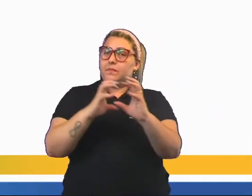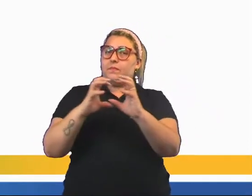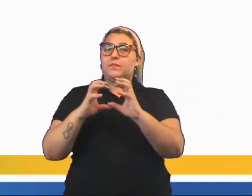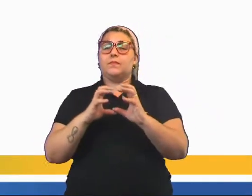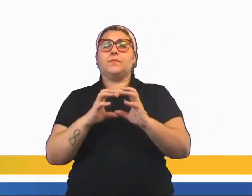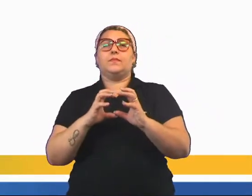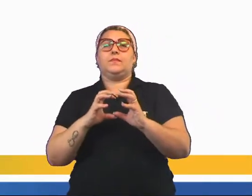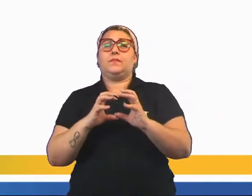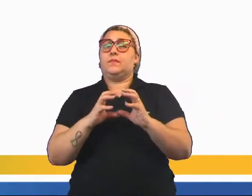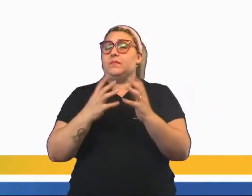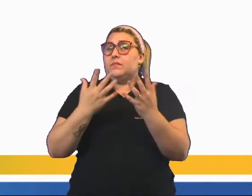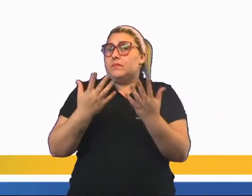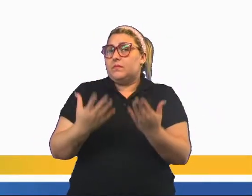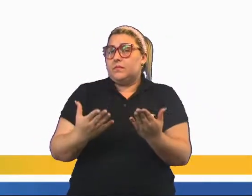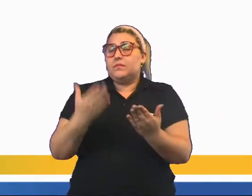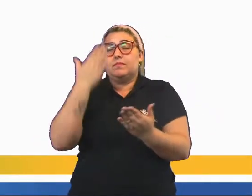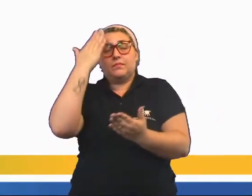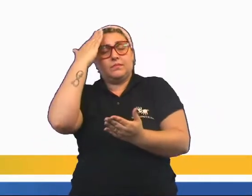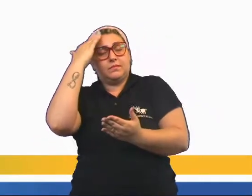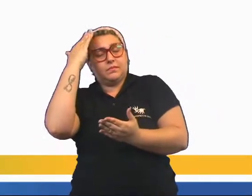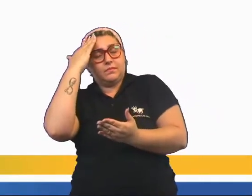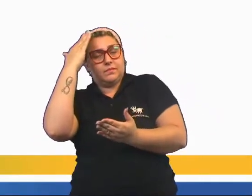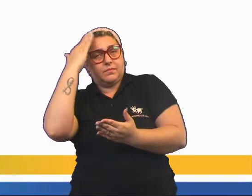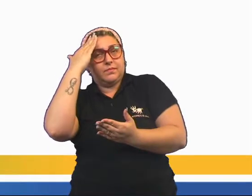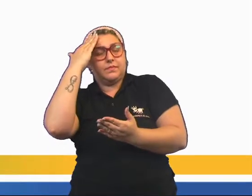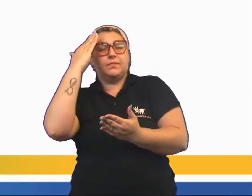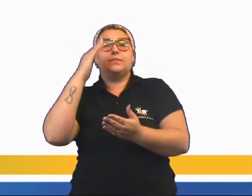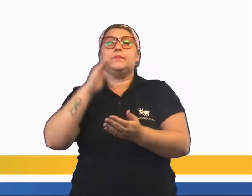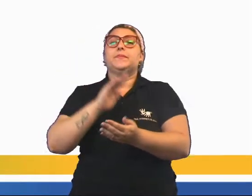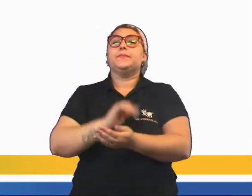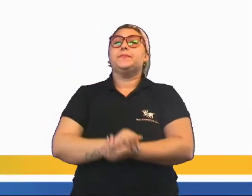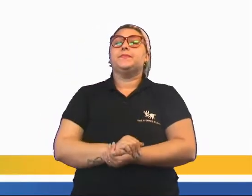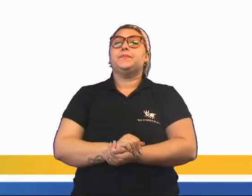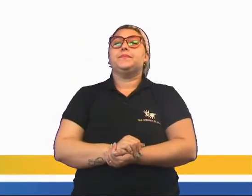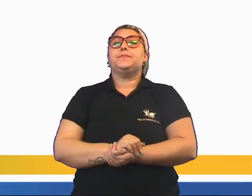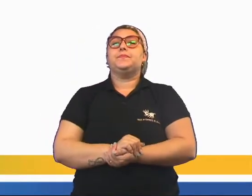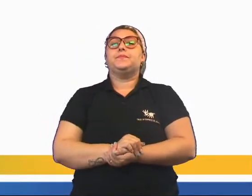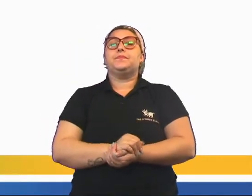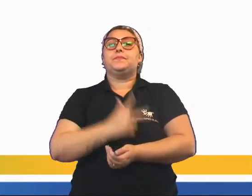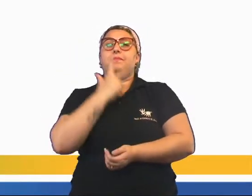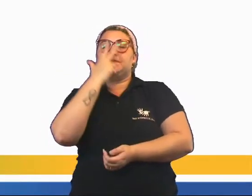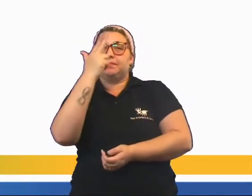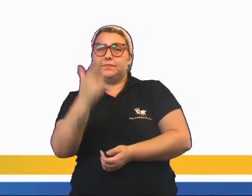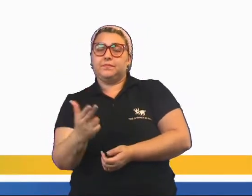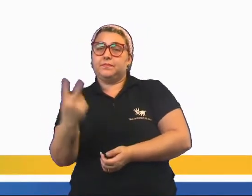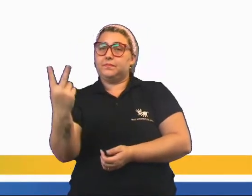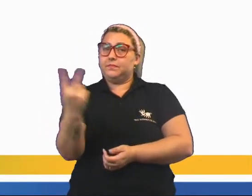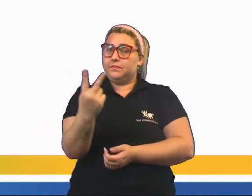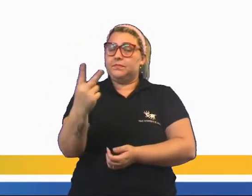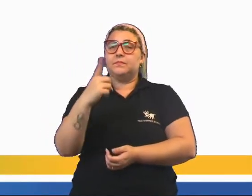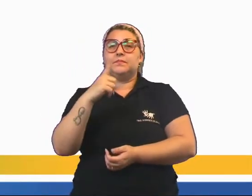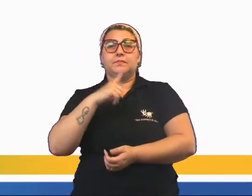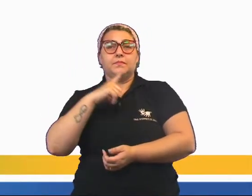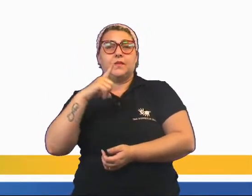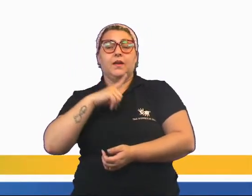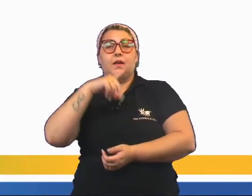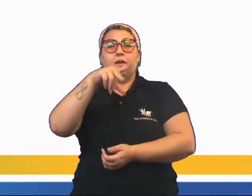Não é assim que se deve compreender essa questão, não é? Parece que entre as duas há uma